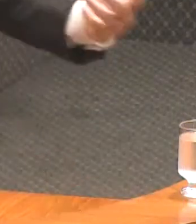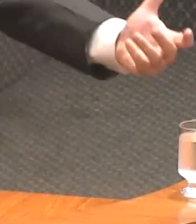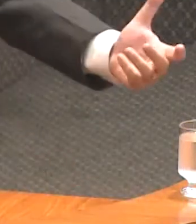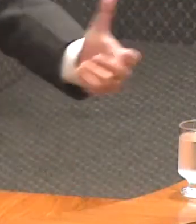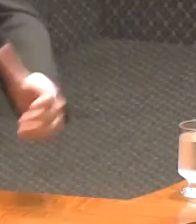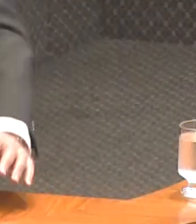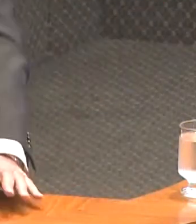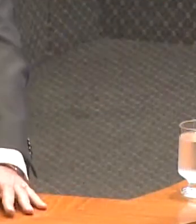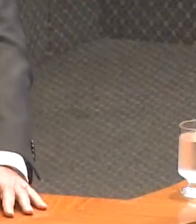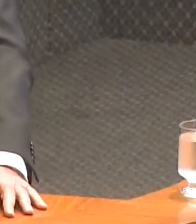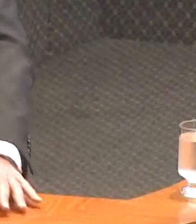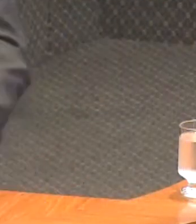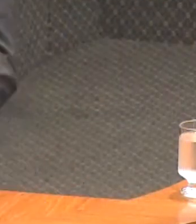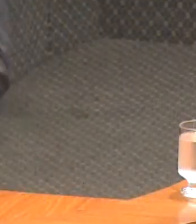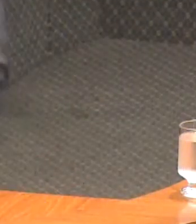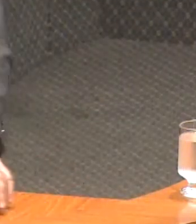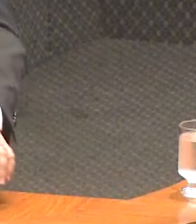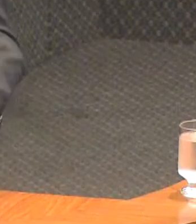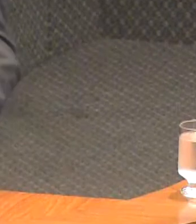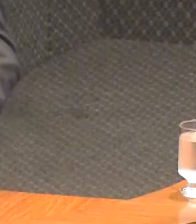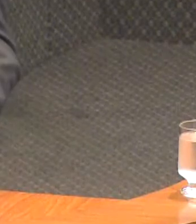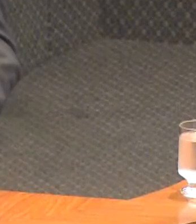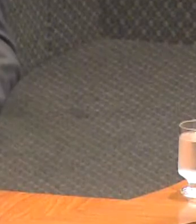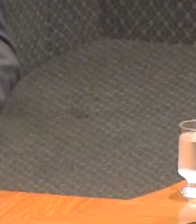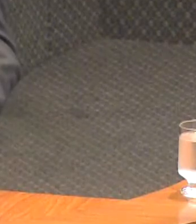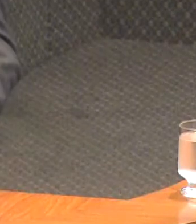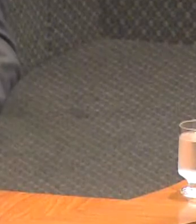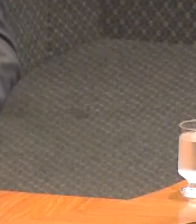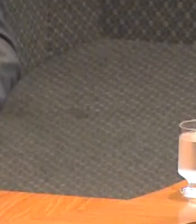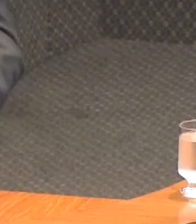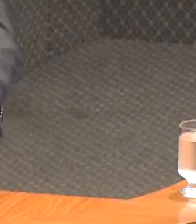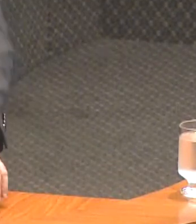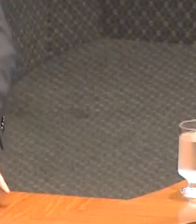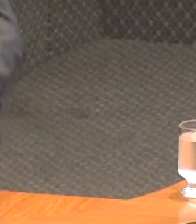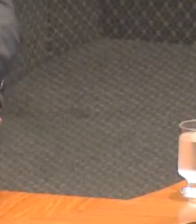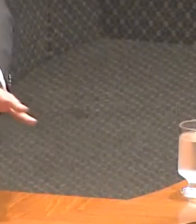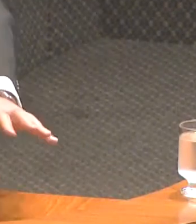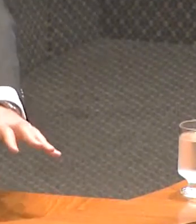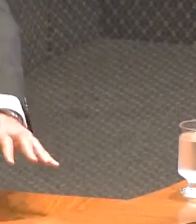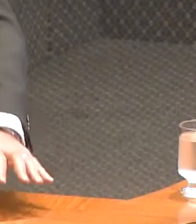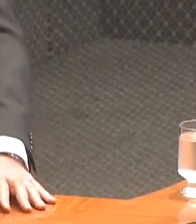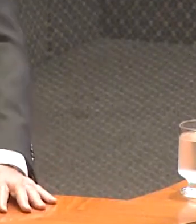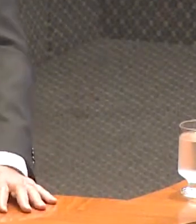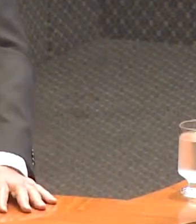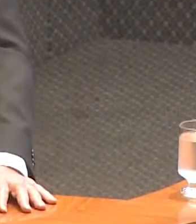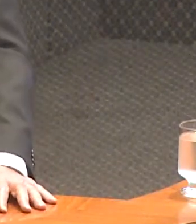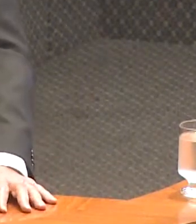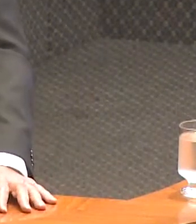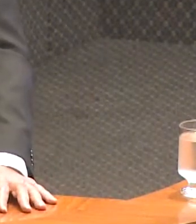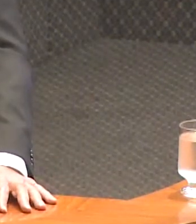doutor Jackson Lago. Agora, o que eu digo é que a solução é uma solução que, no momento, atende...